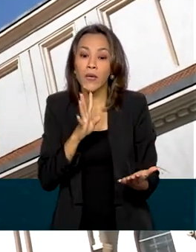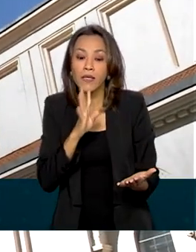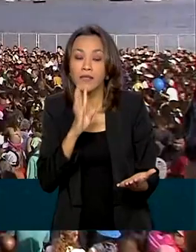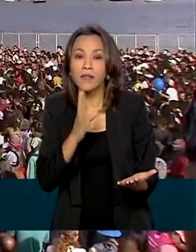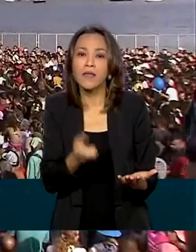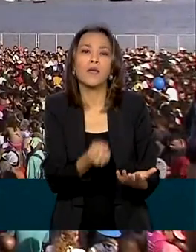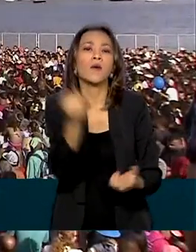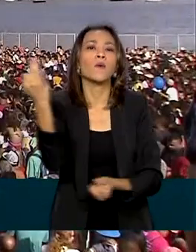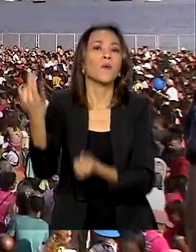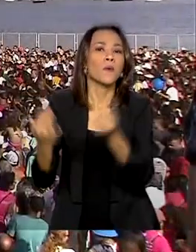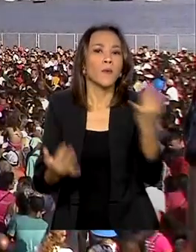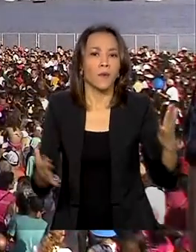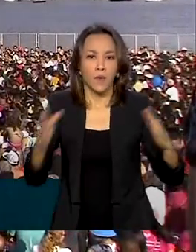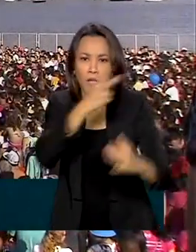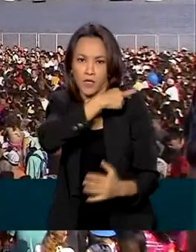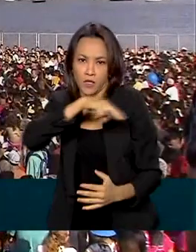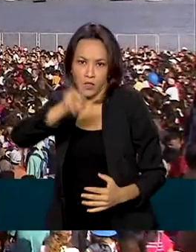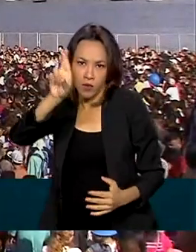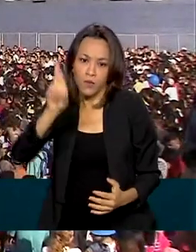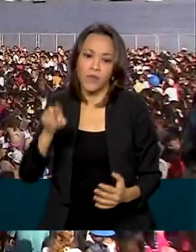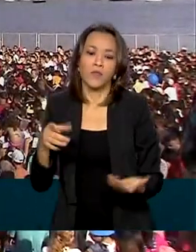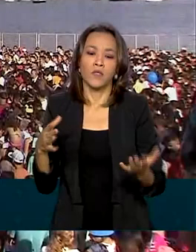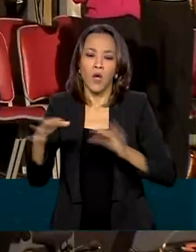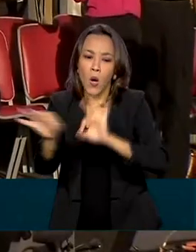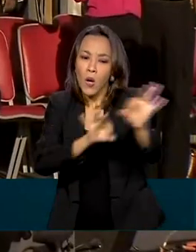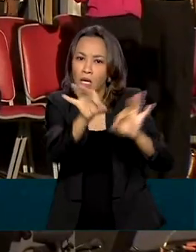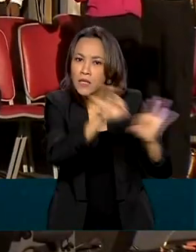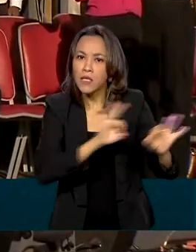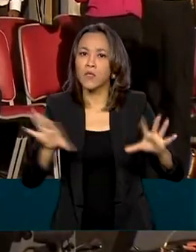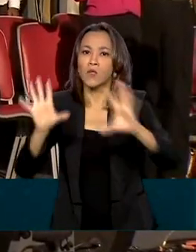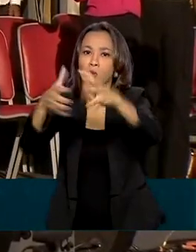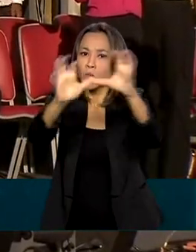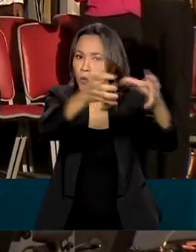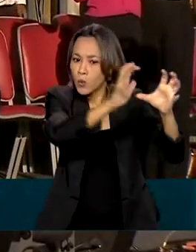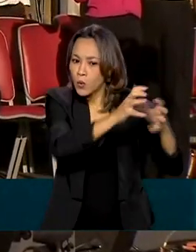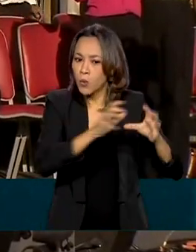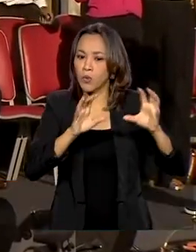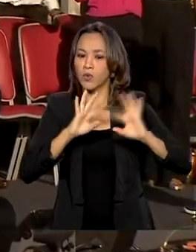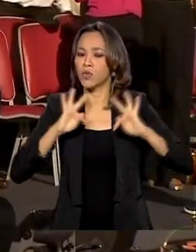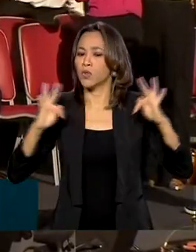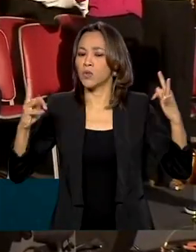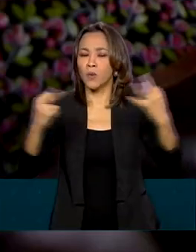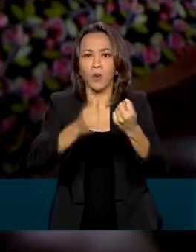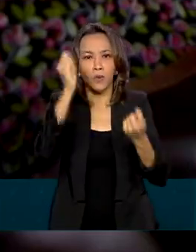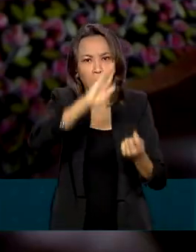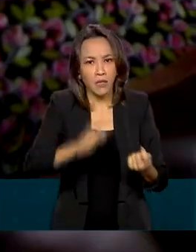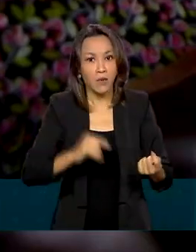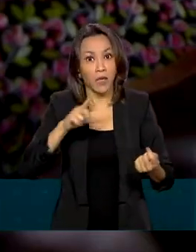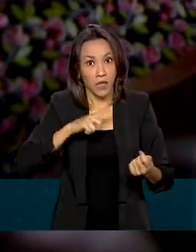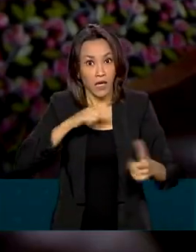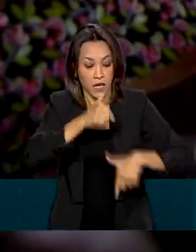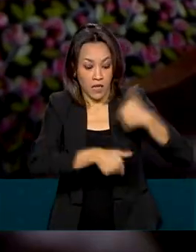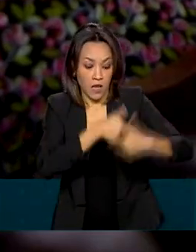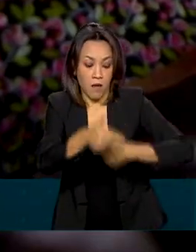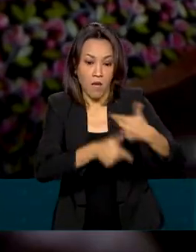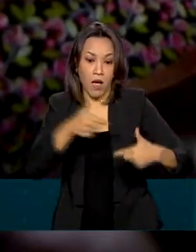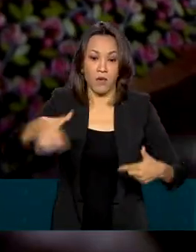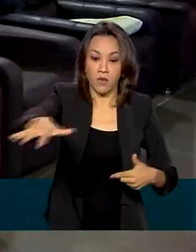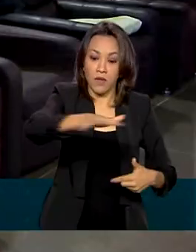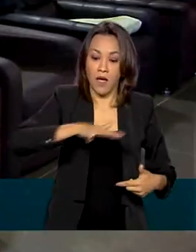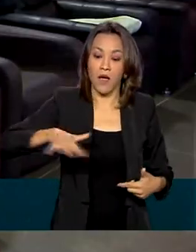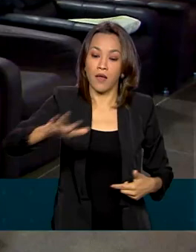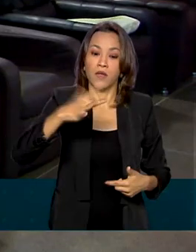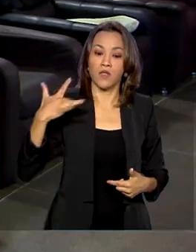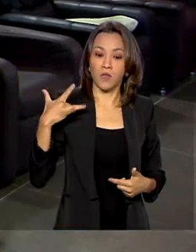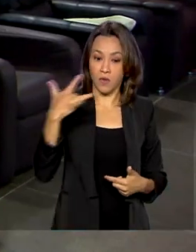religiosas e as organizações da sociedade civil de todo o país, que desenvolvem trabalhos na área social